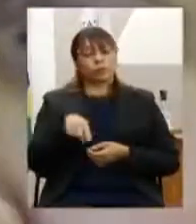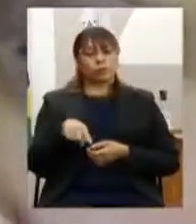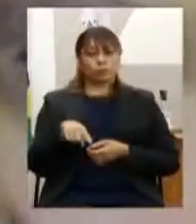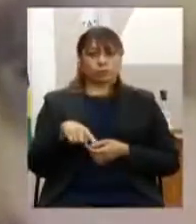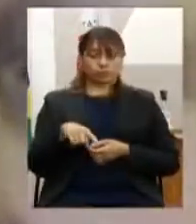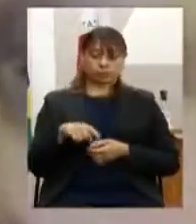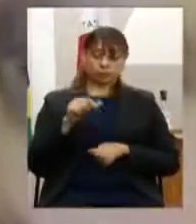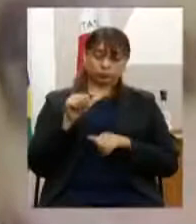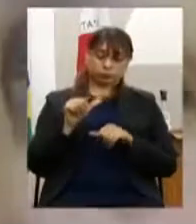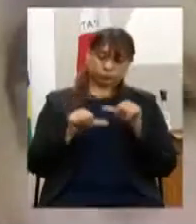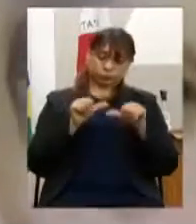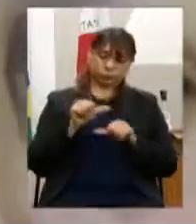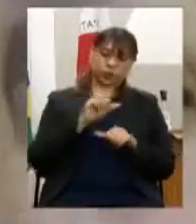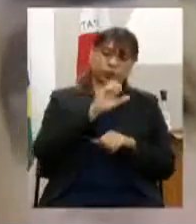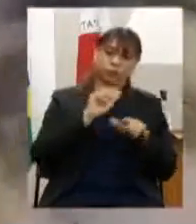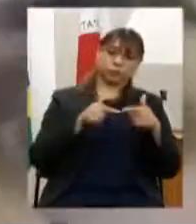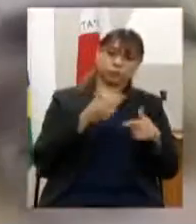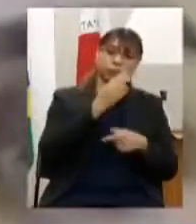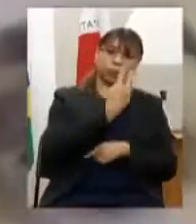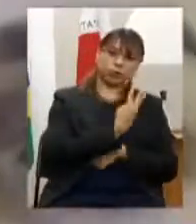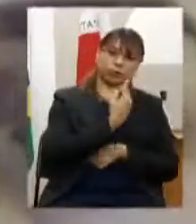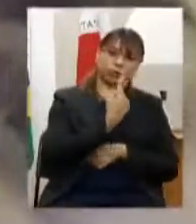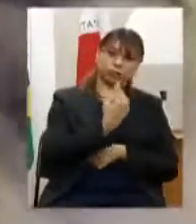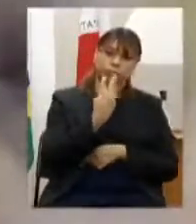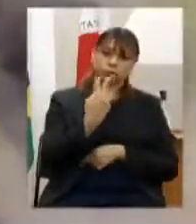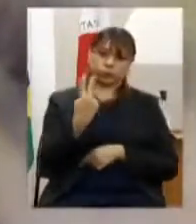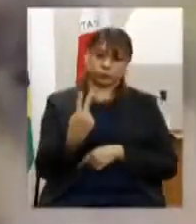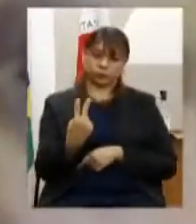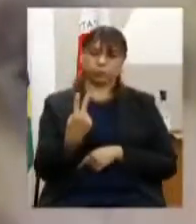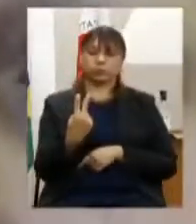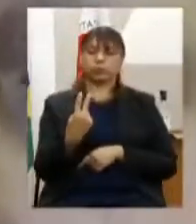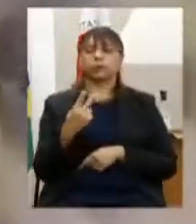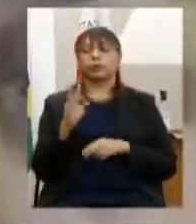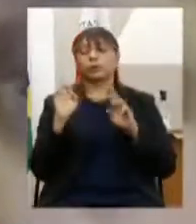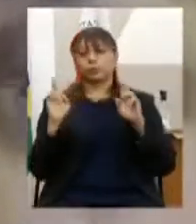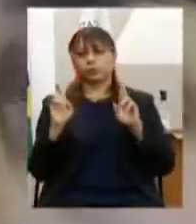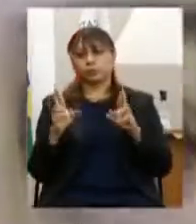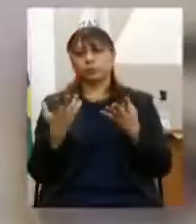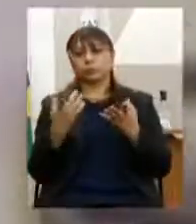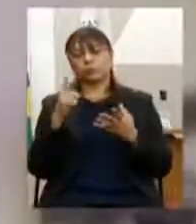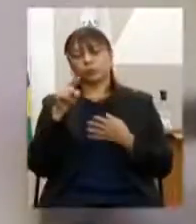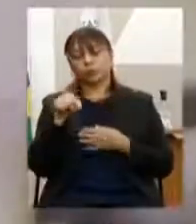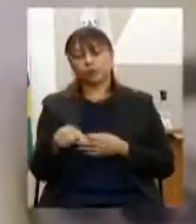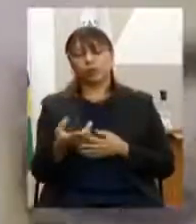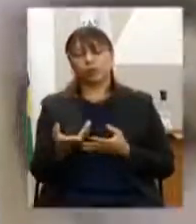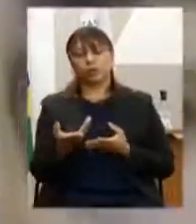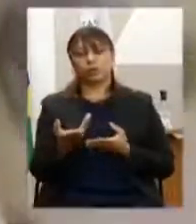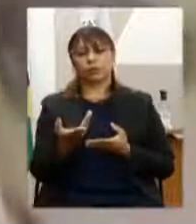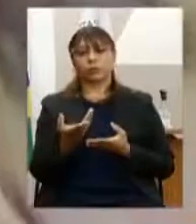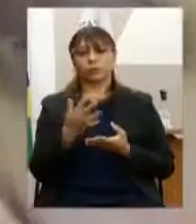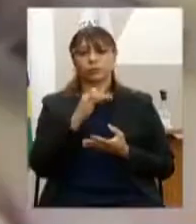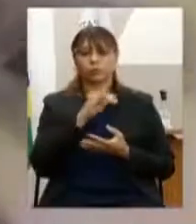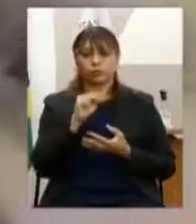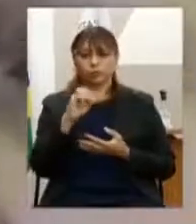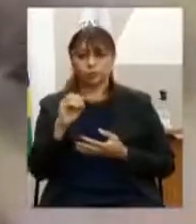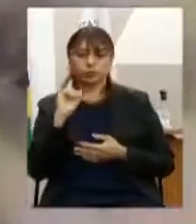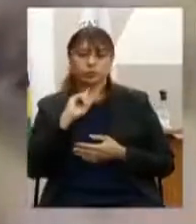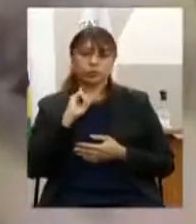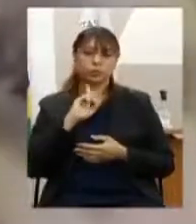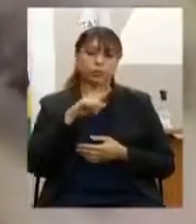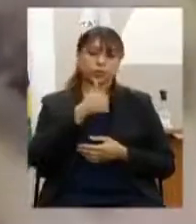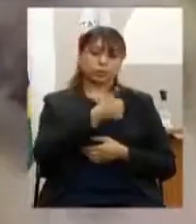valores da ação 4132, chamada de Piso Mineiro de Assistência Social, no valor de R 17